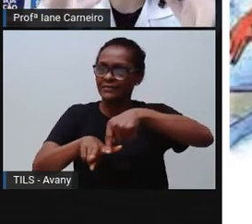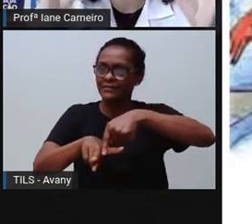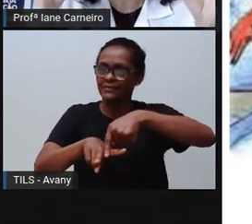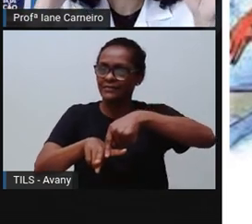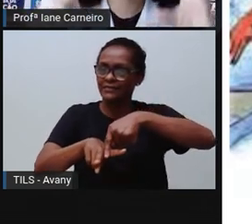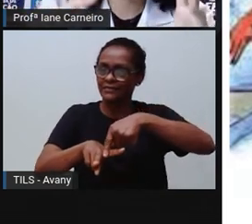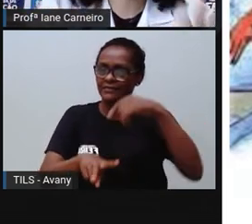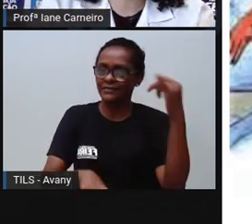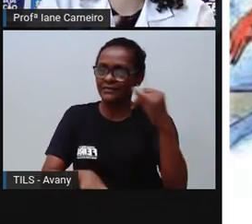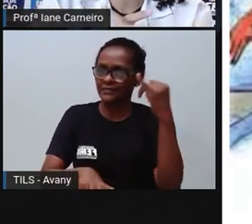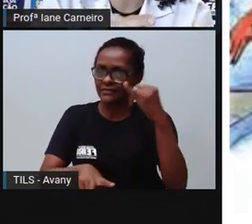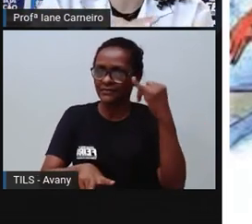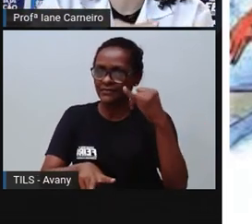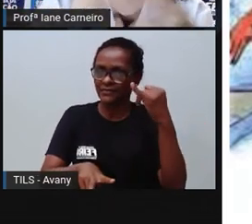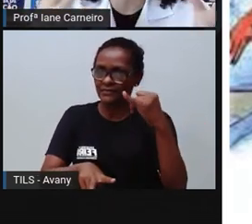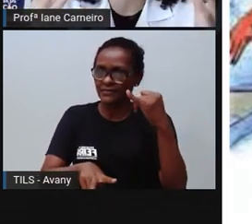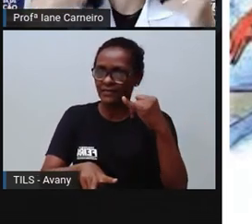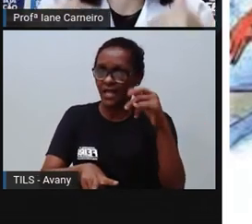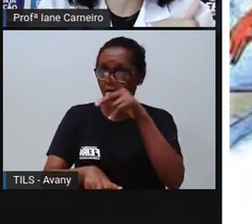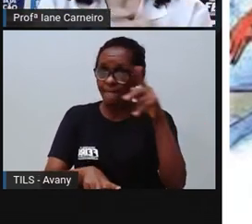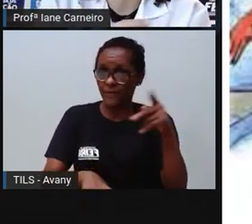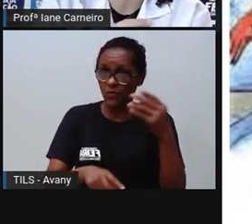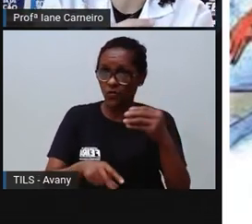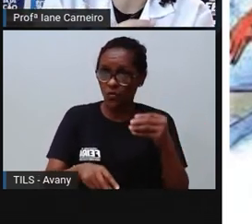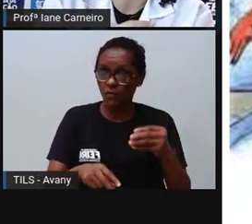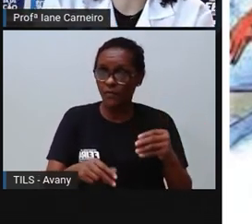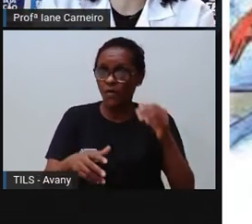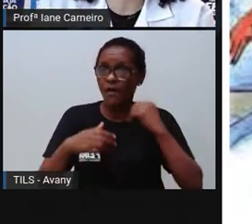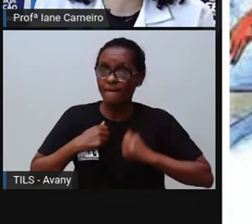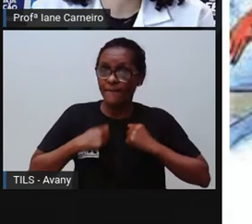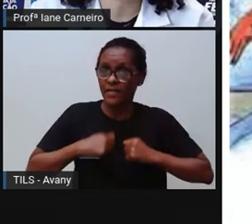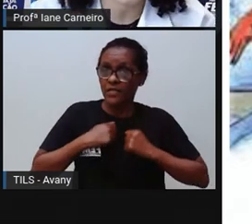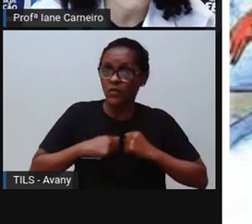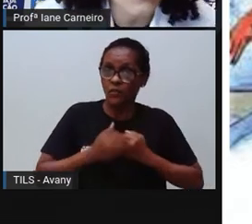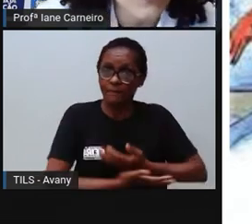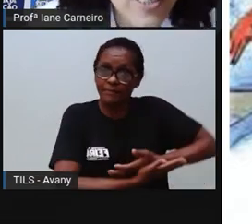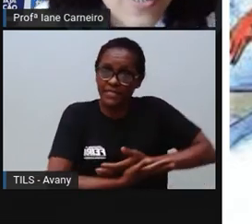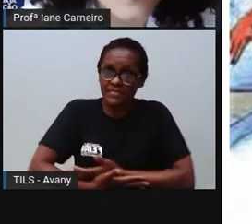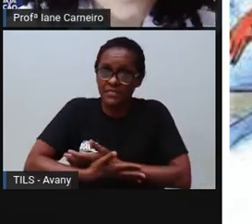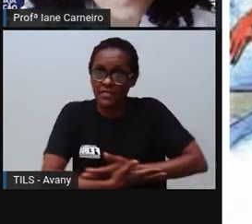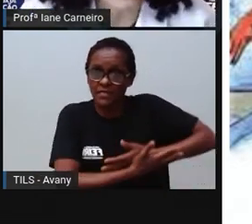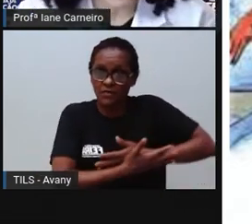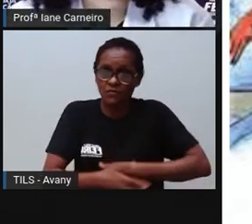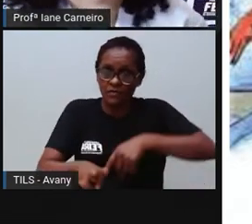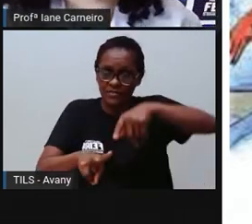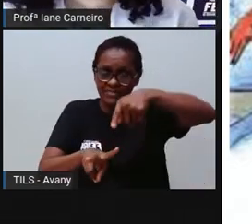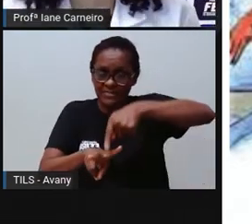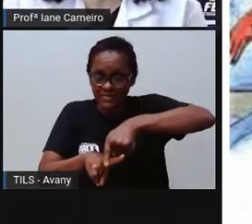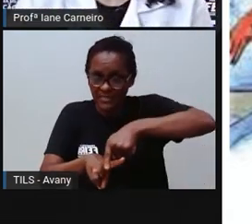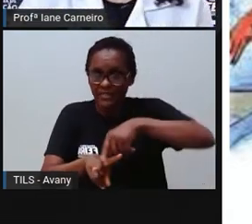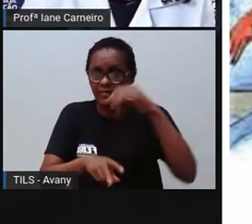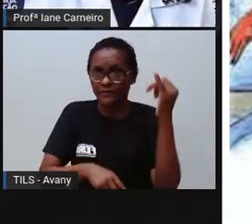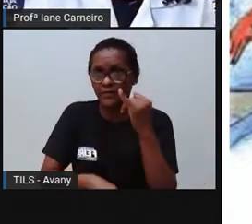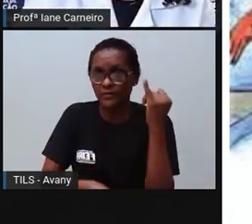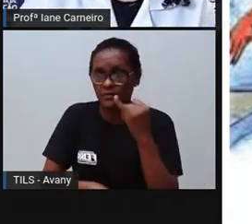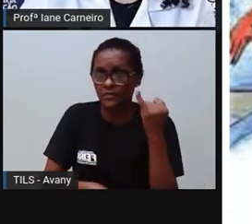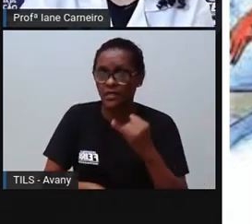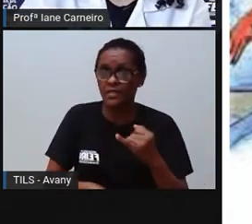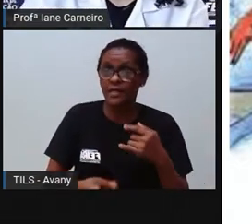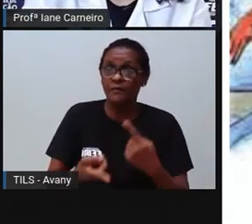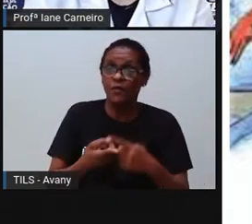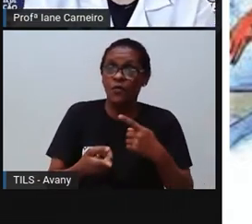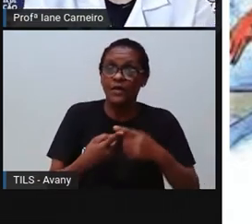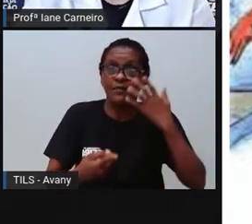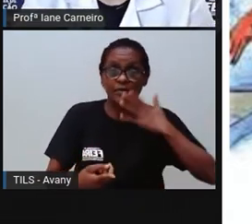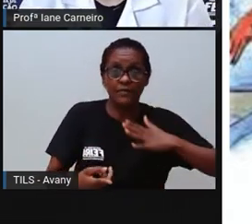banho na minha filha de sandália, porque criança pode escorregar, né, e às vezes criança gosta de brincar no banheiro, né, então a Pró já